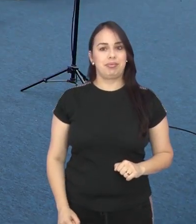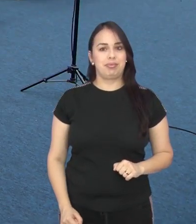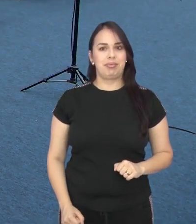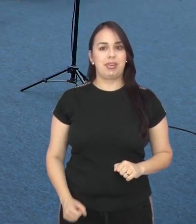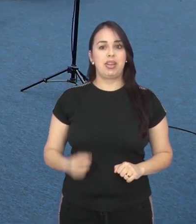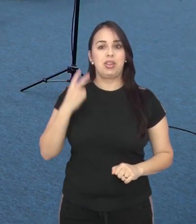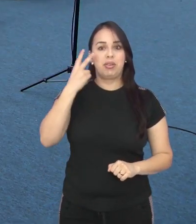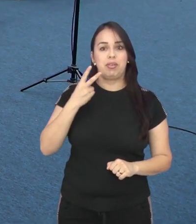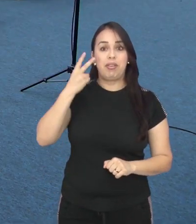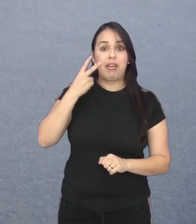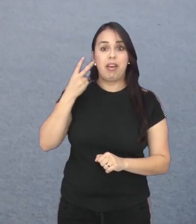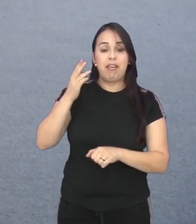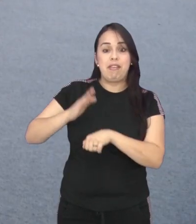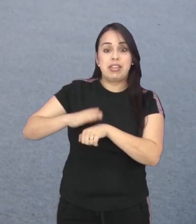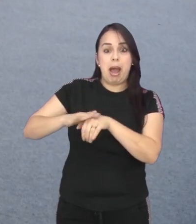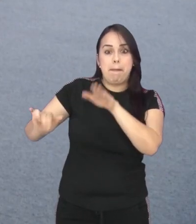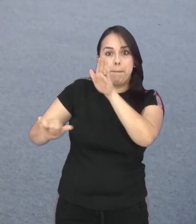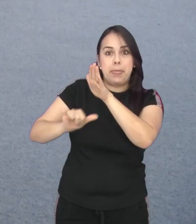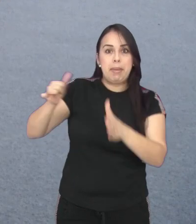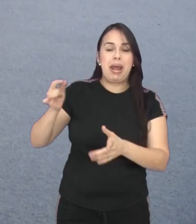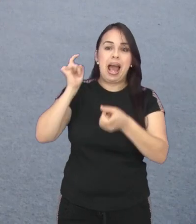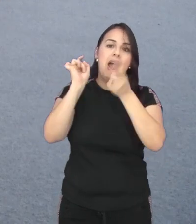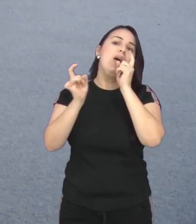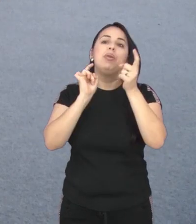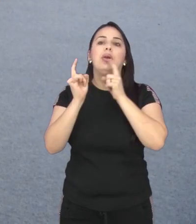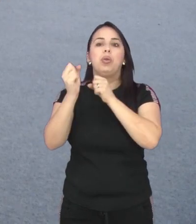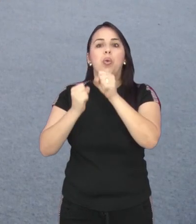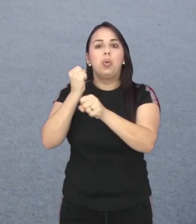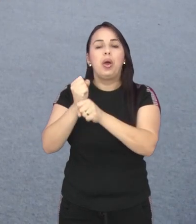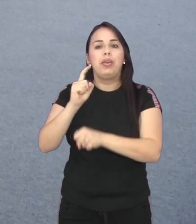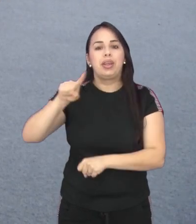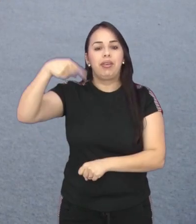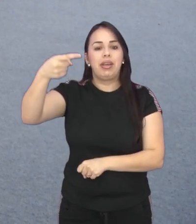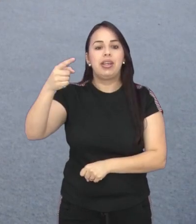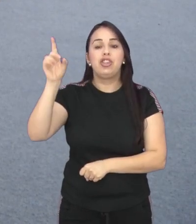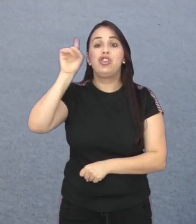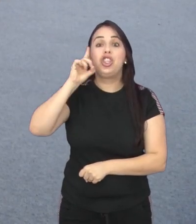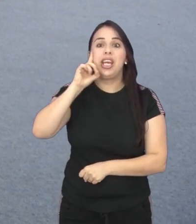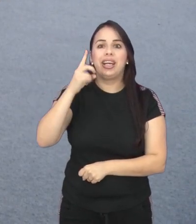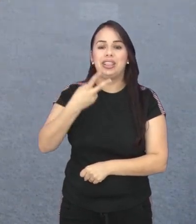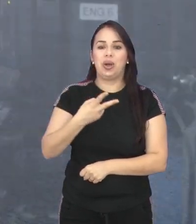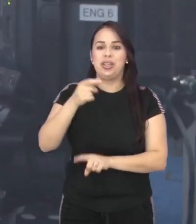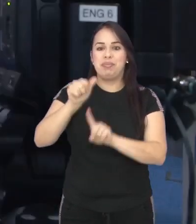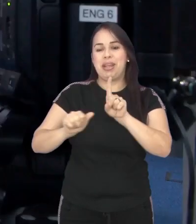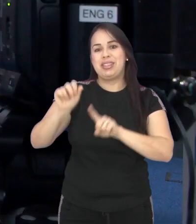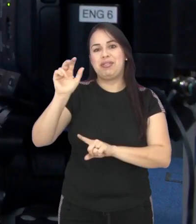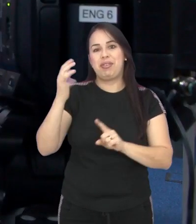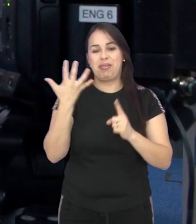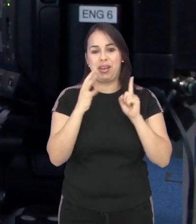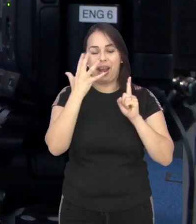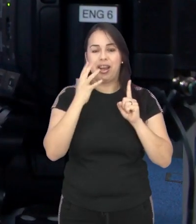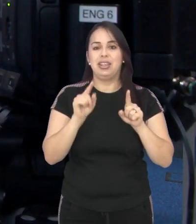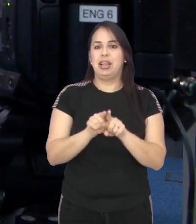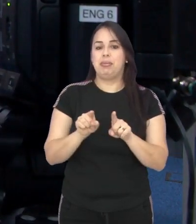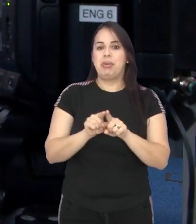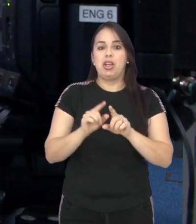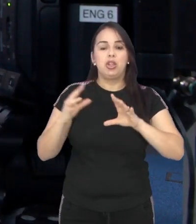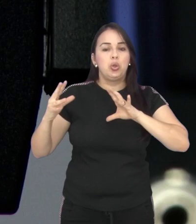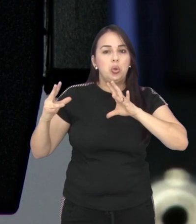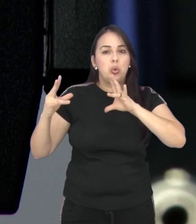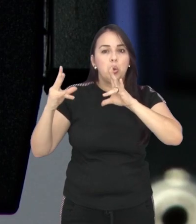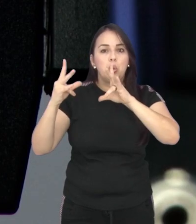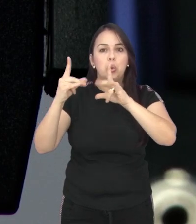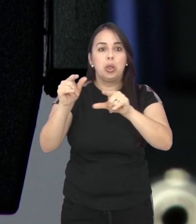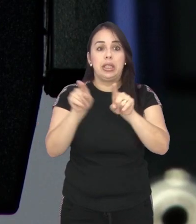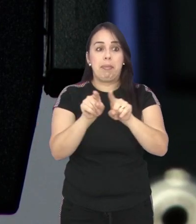os vereadores irão realizar a primeira sessão de 2023 na quinta-feira, dia 2. Todas as atividades em plenário,